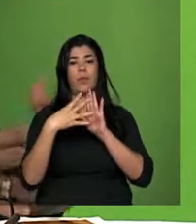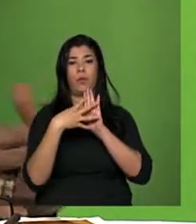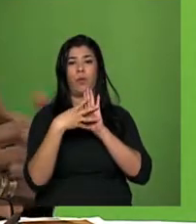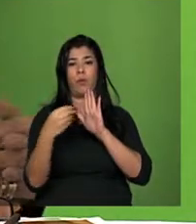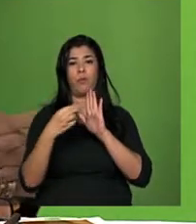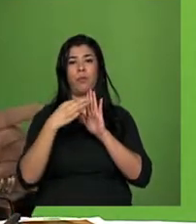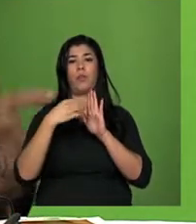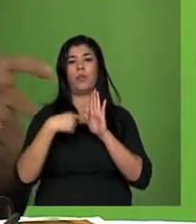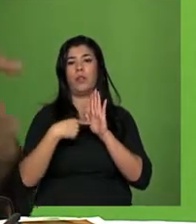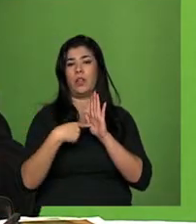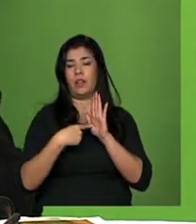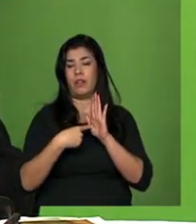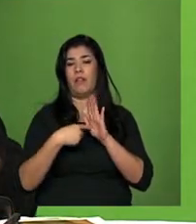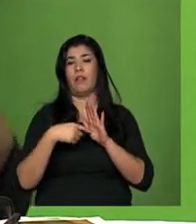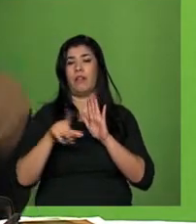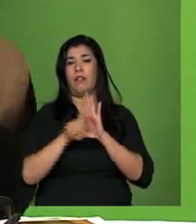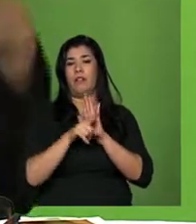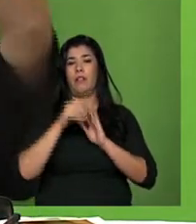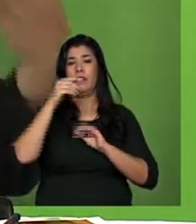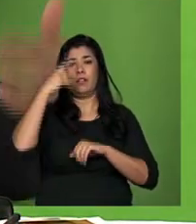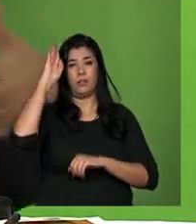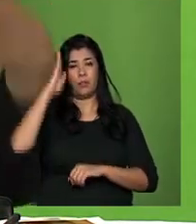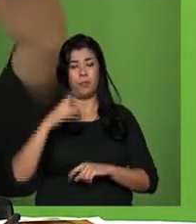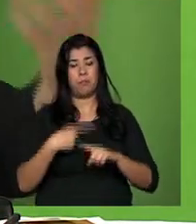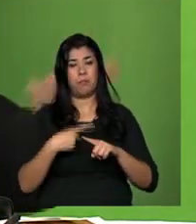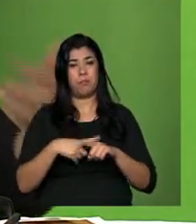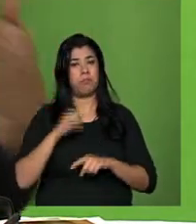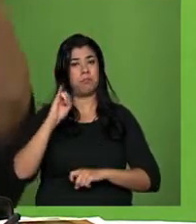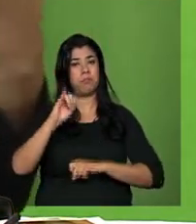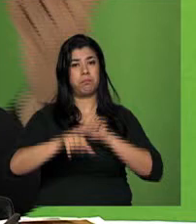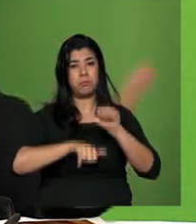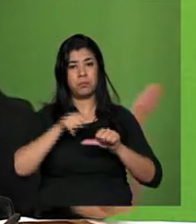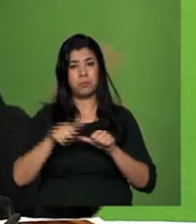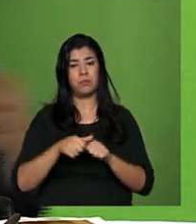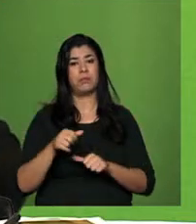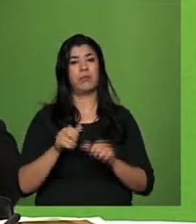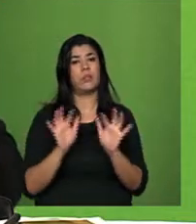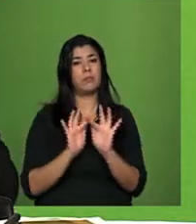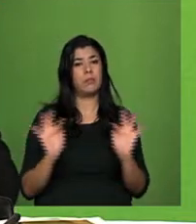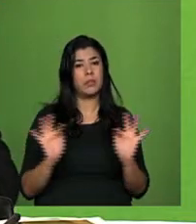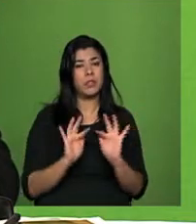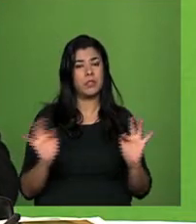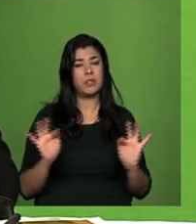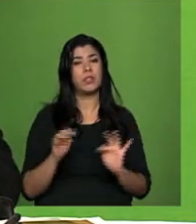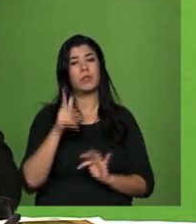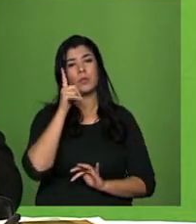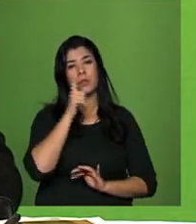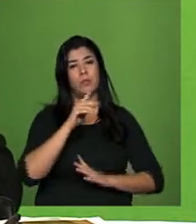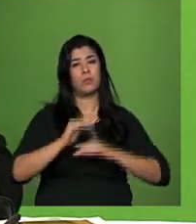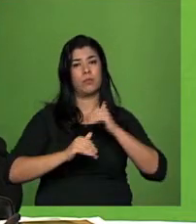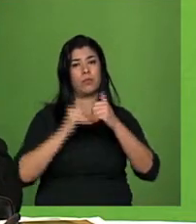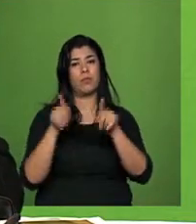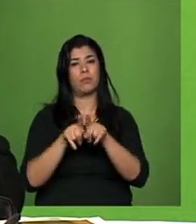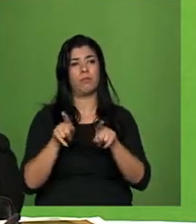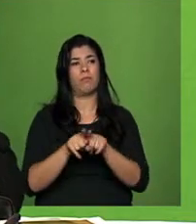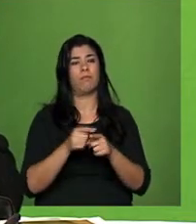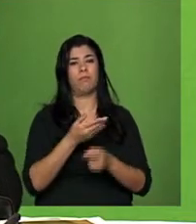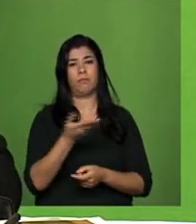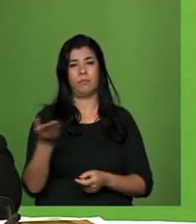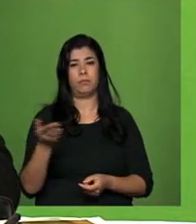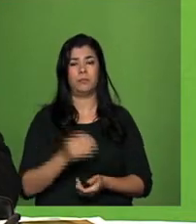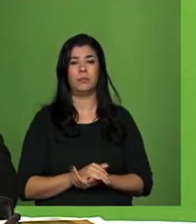inspirando na legislação do Brasil, tamanho protagonismo, inovação e a simplificação que nós conseguimos alcançar.